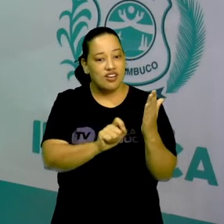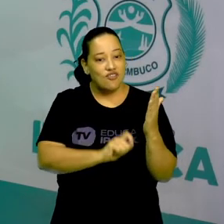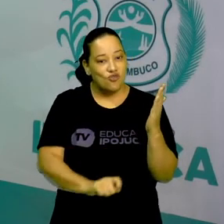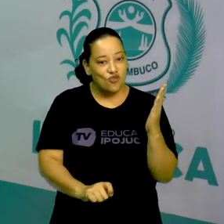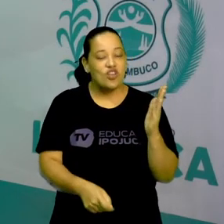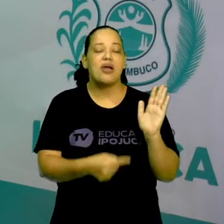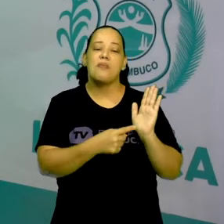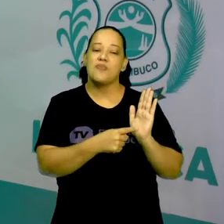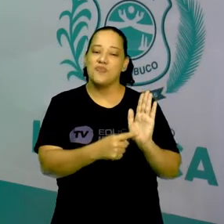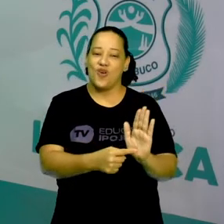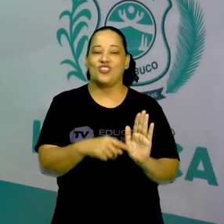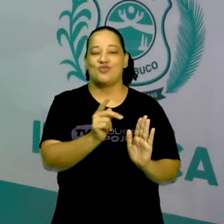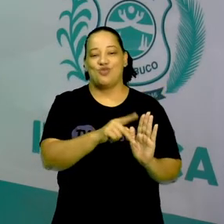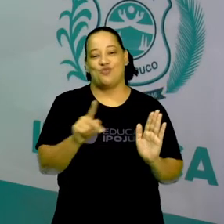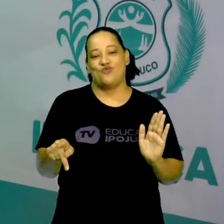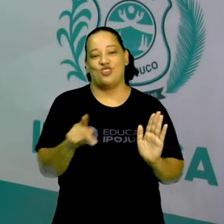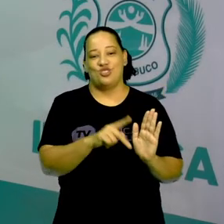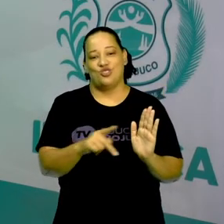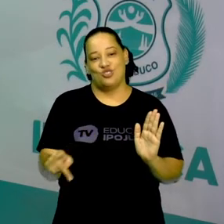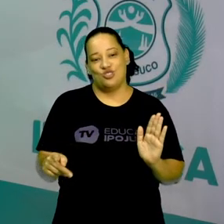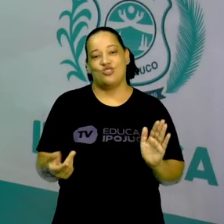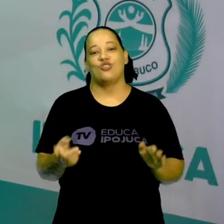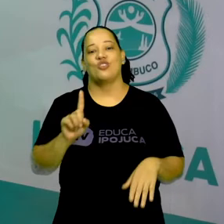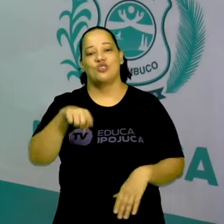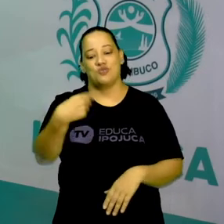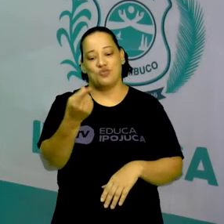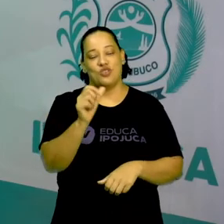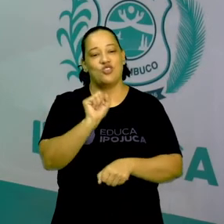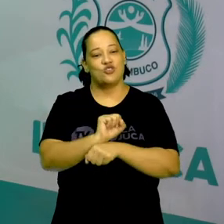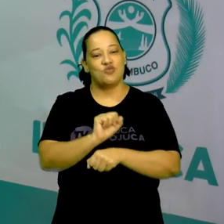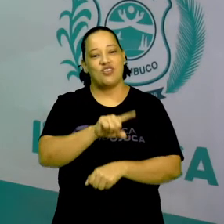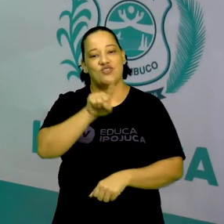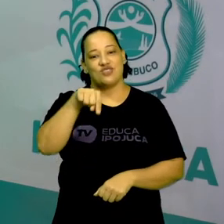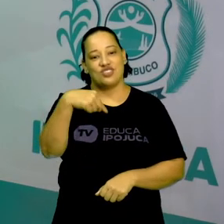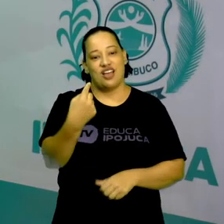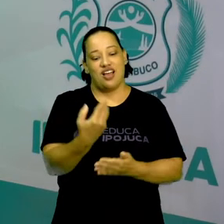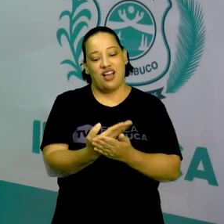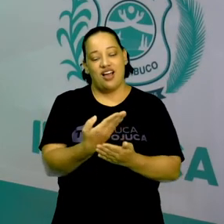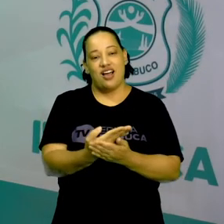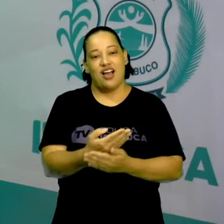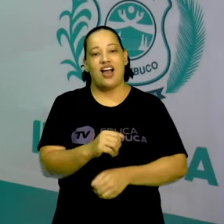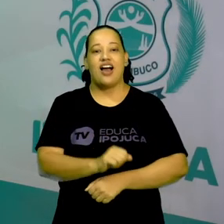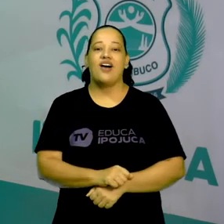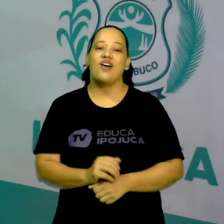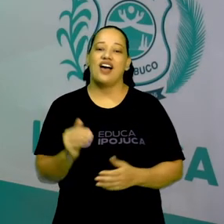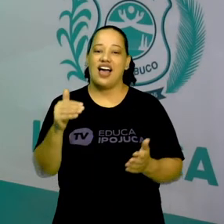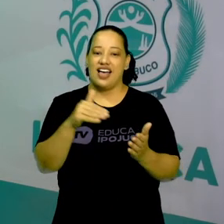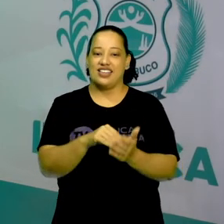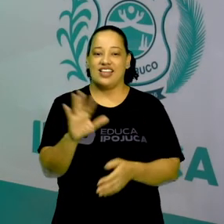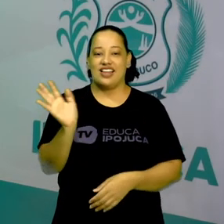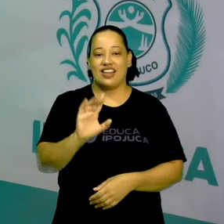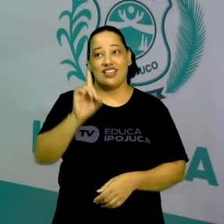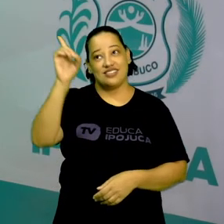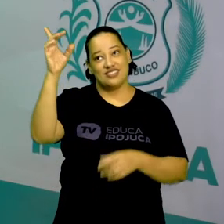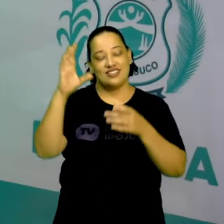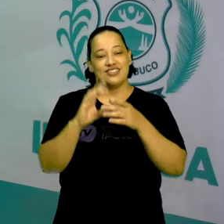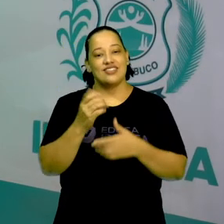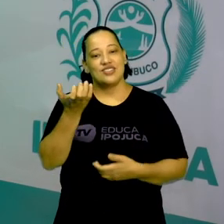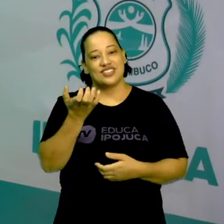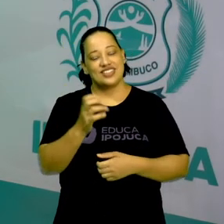mostre para o seu professor e eu aguardo vocês na próxima aula. Até lá, se Deus quiser.